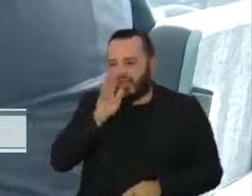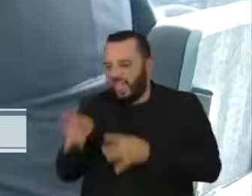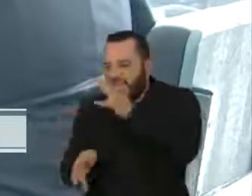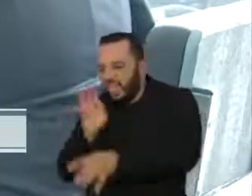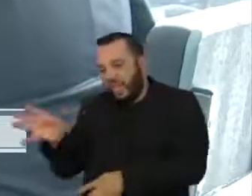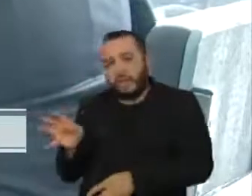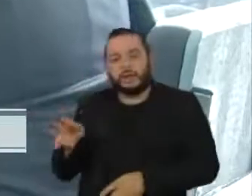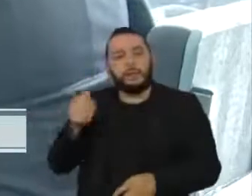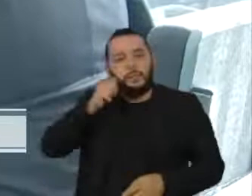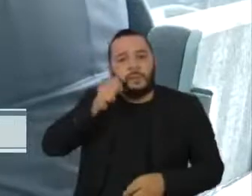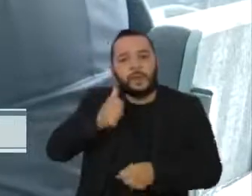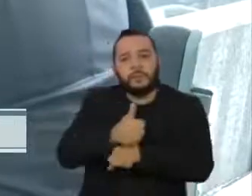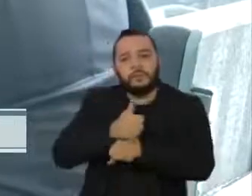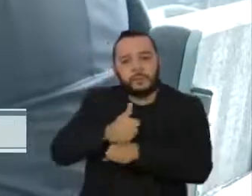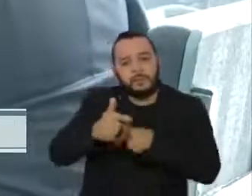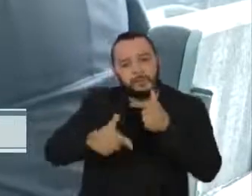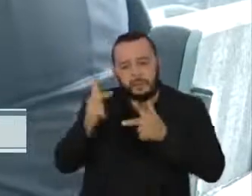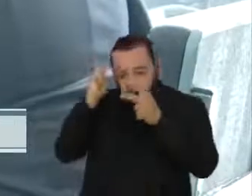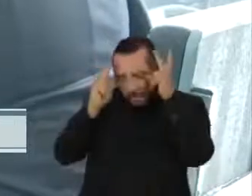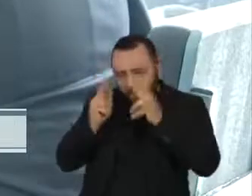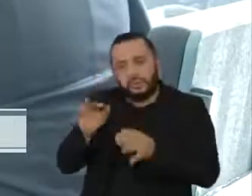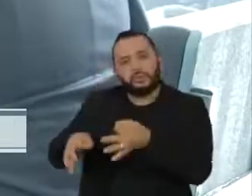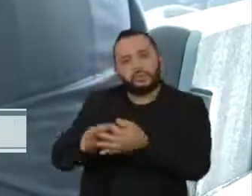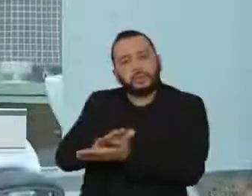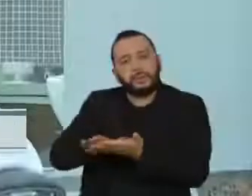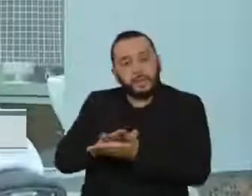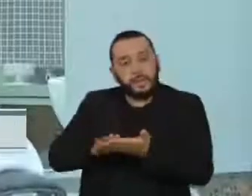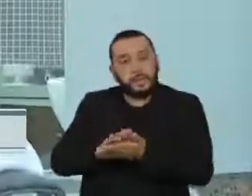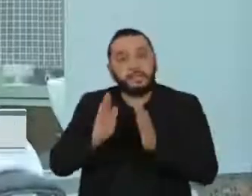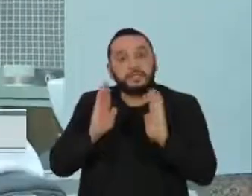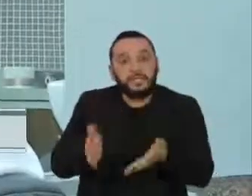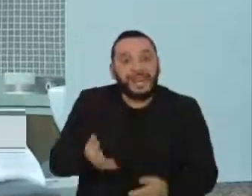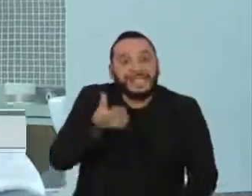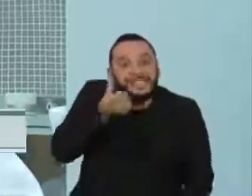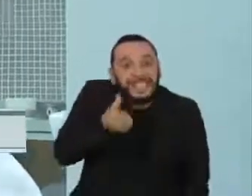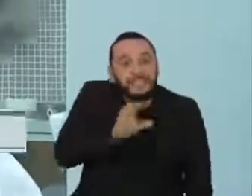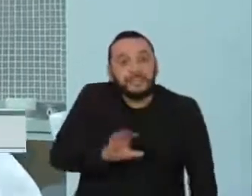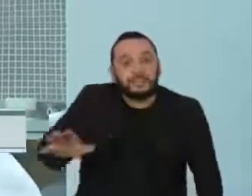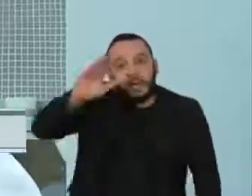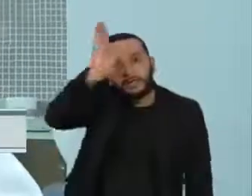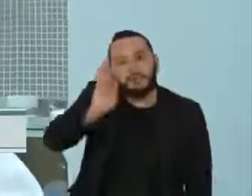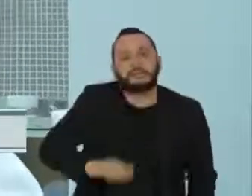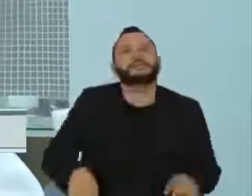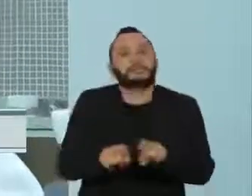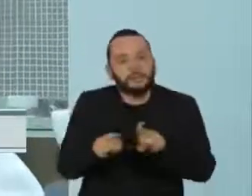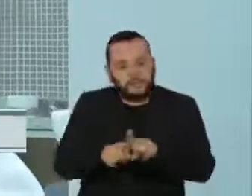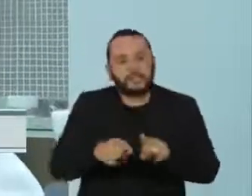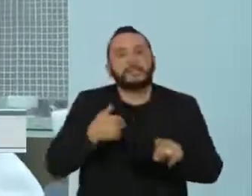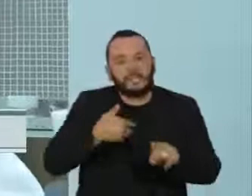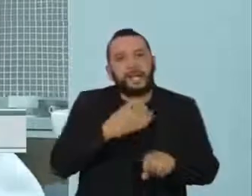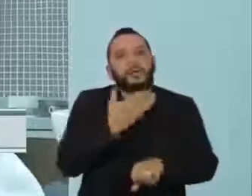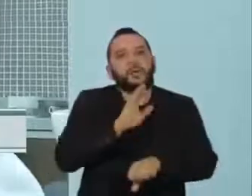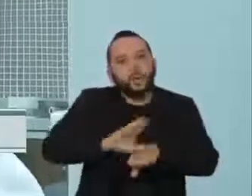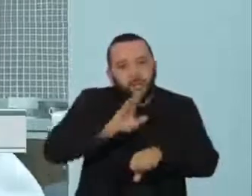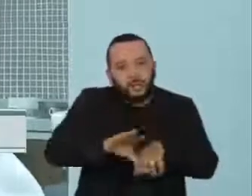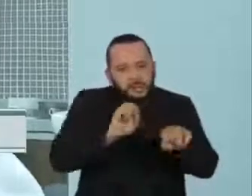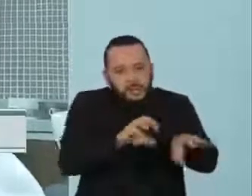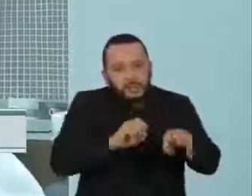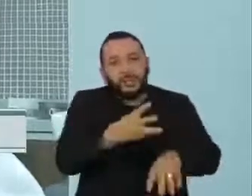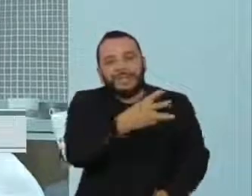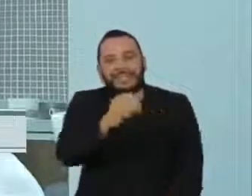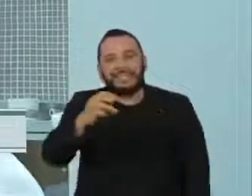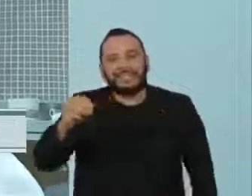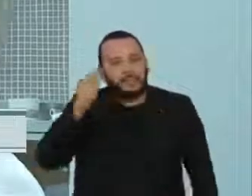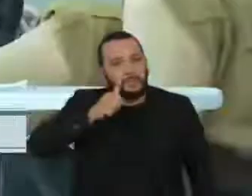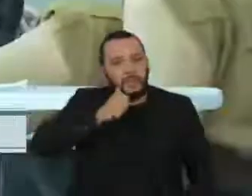seis estados brasileiros e já capacitou mais de 300 profissionais de salões de beleza para que elas saibam